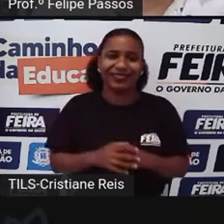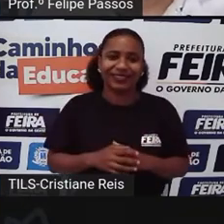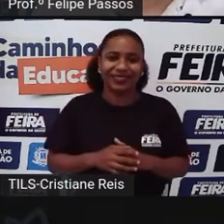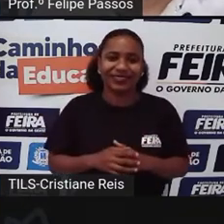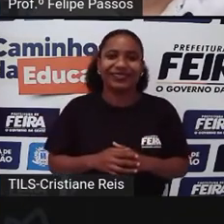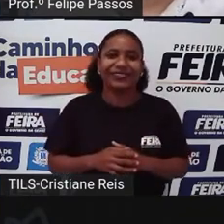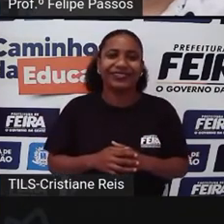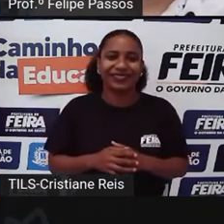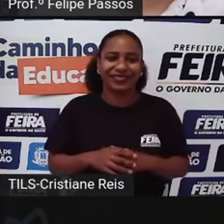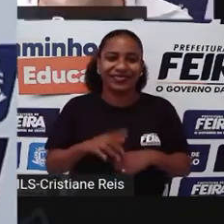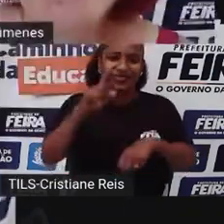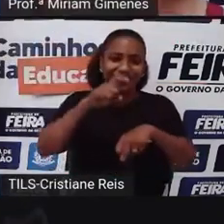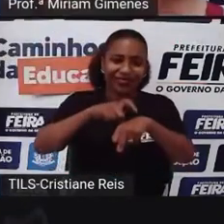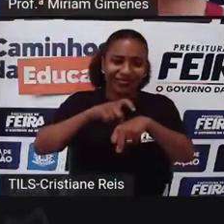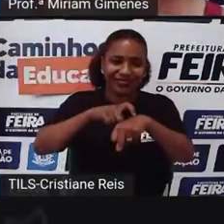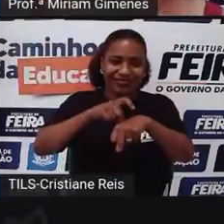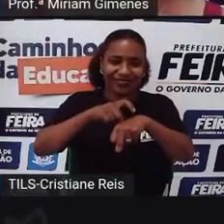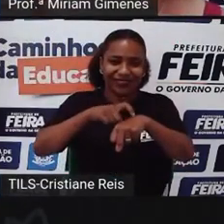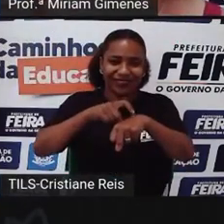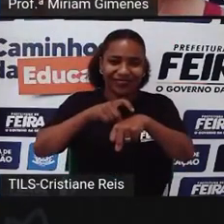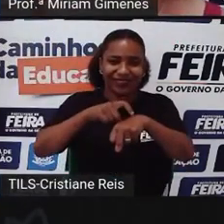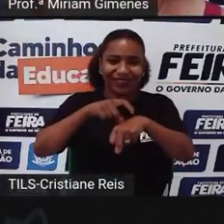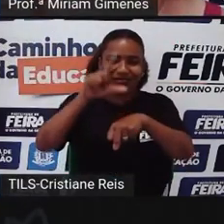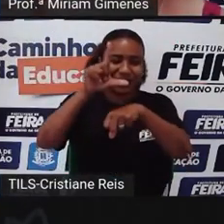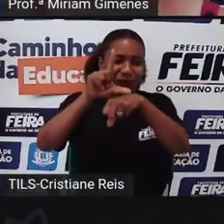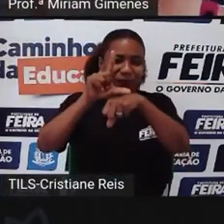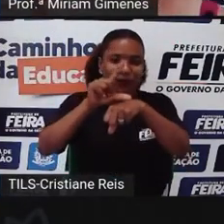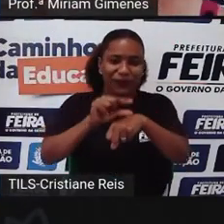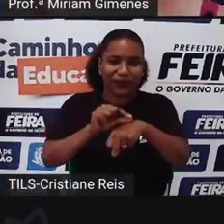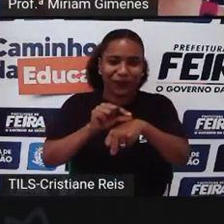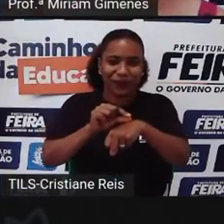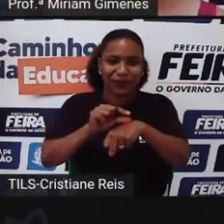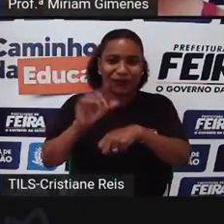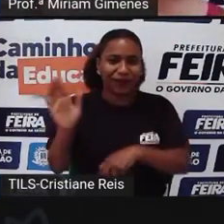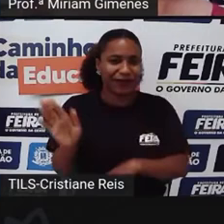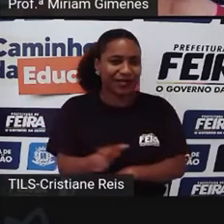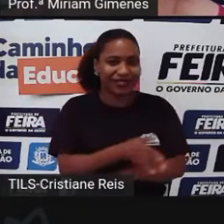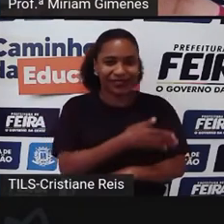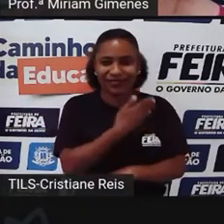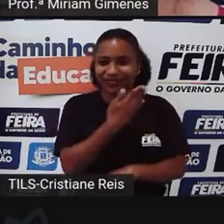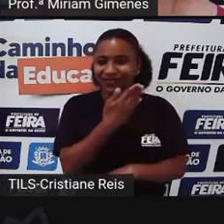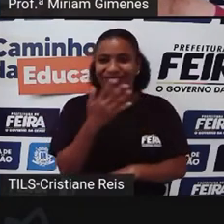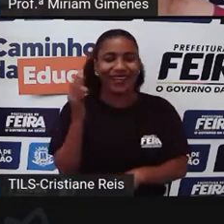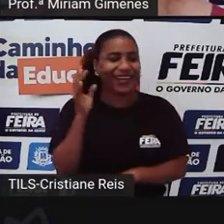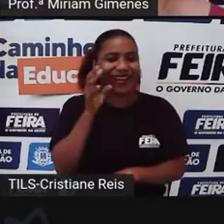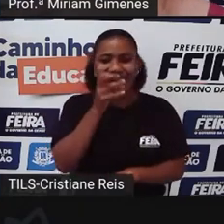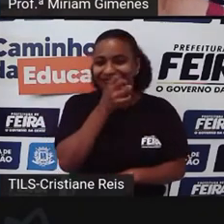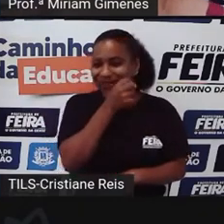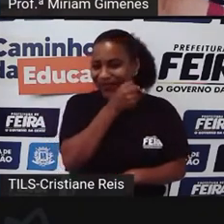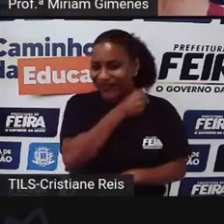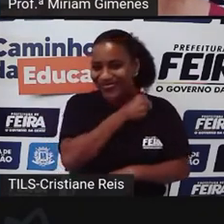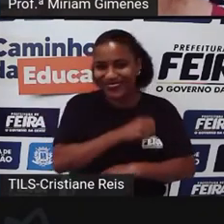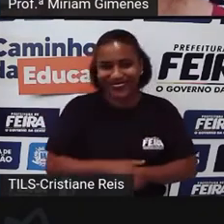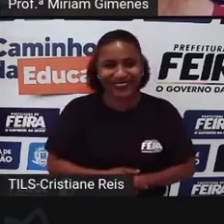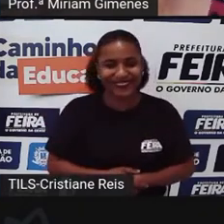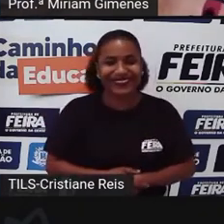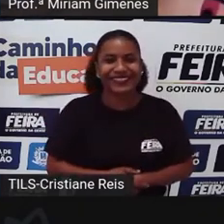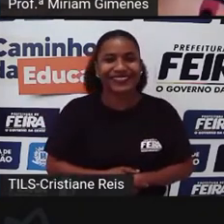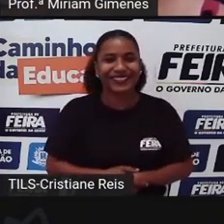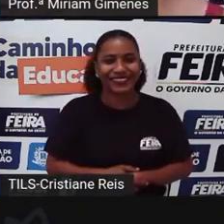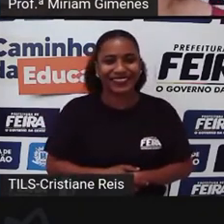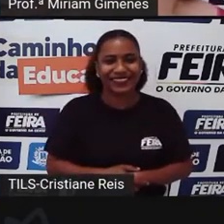Nosso tempo Olha só Passou voando Nossa Nem vi passar Felipe É um assunto que Né?